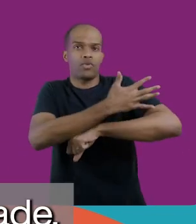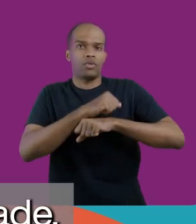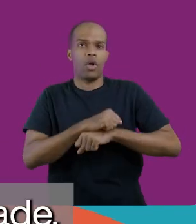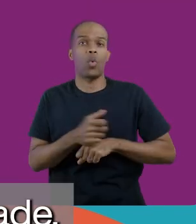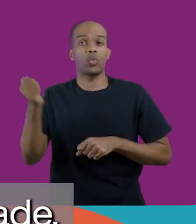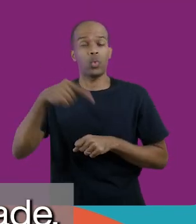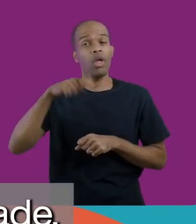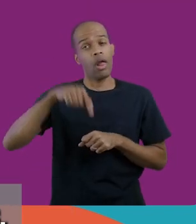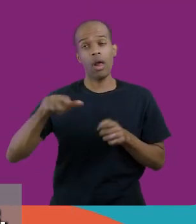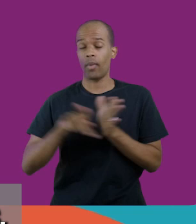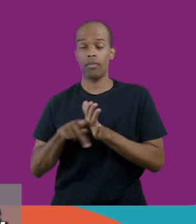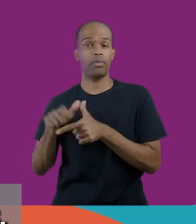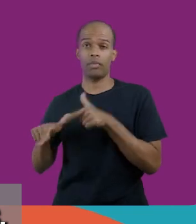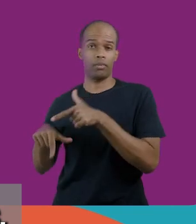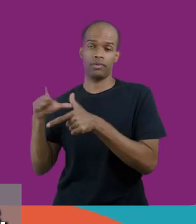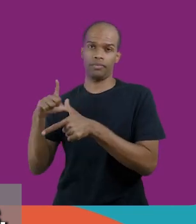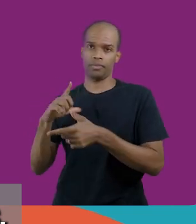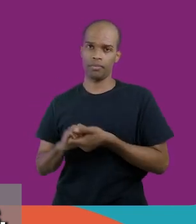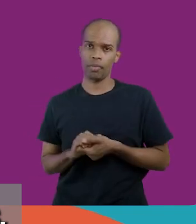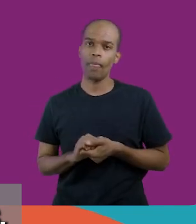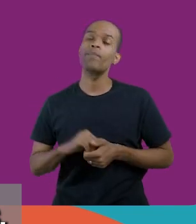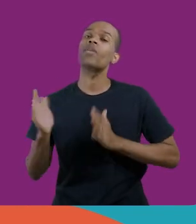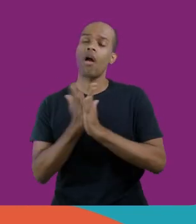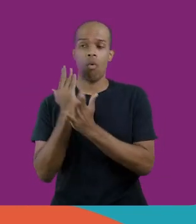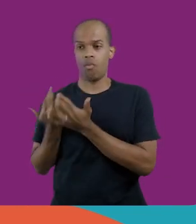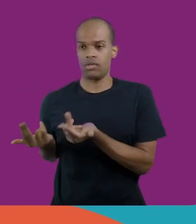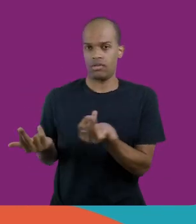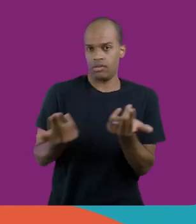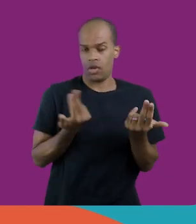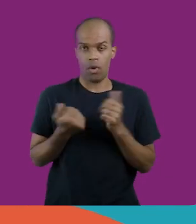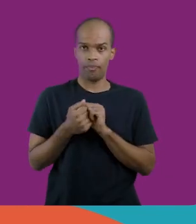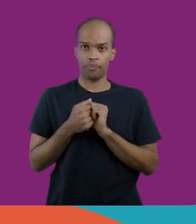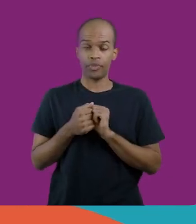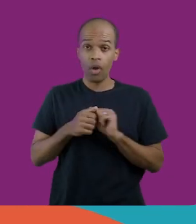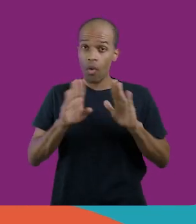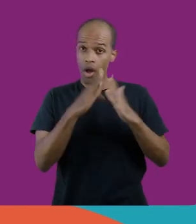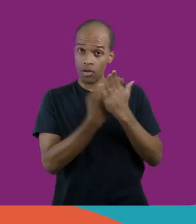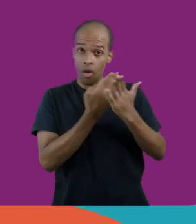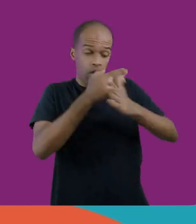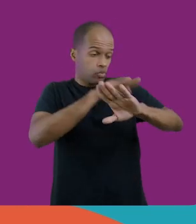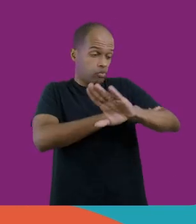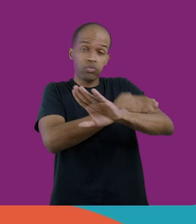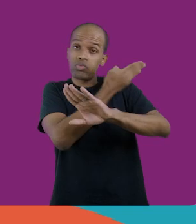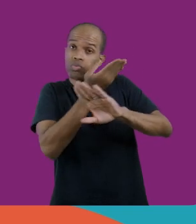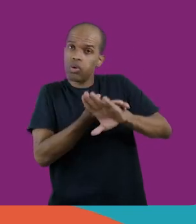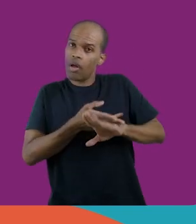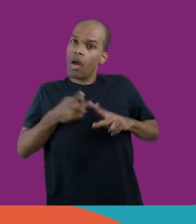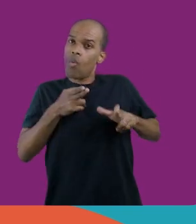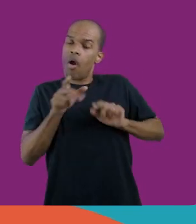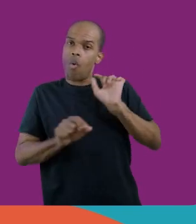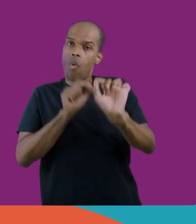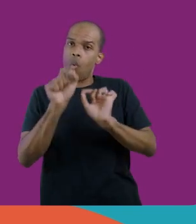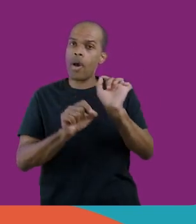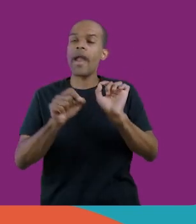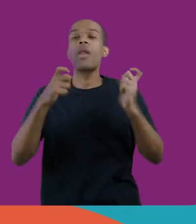aquelas que são típicas da adversidade. Obviamente, tem muitas que são comuns. Então, a escola de tempo integral é como se